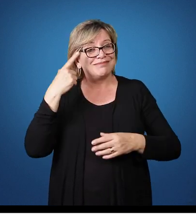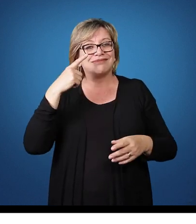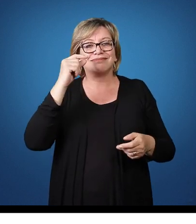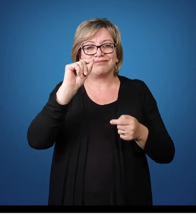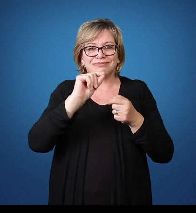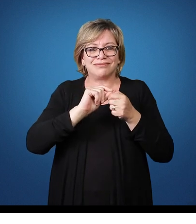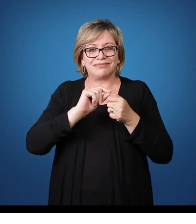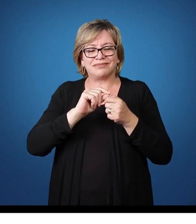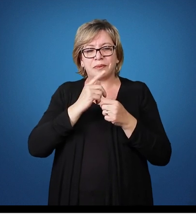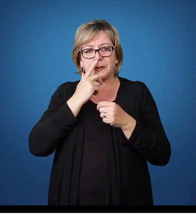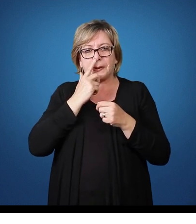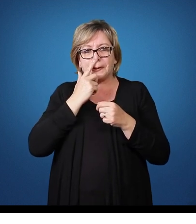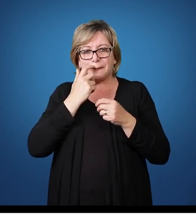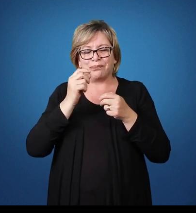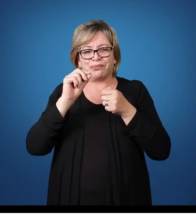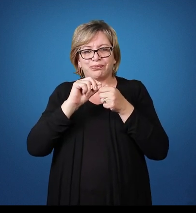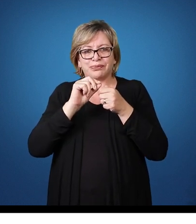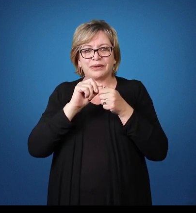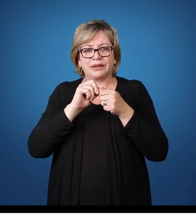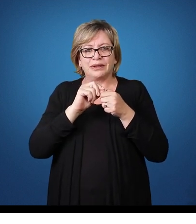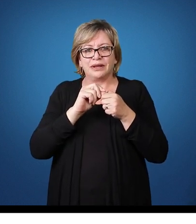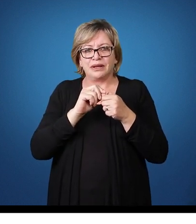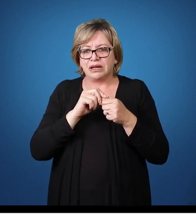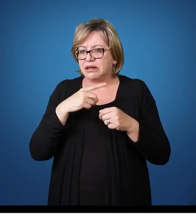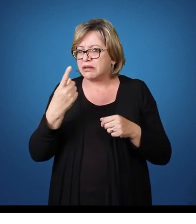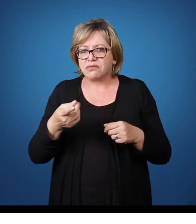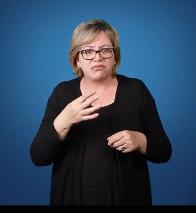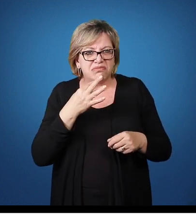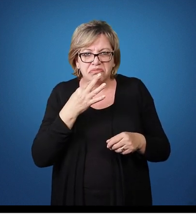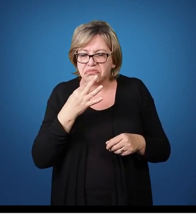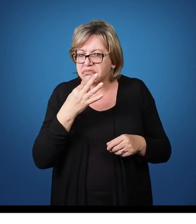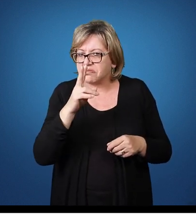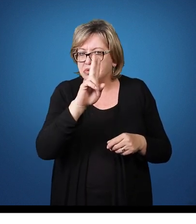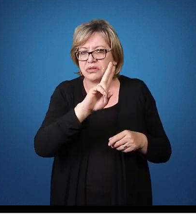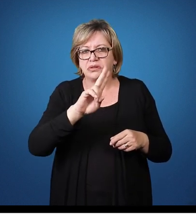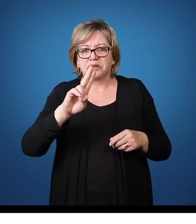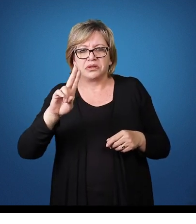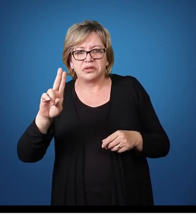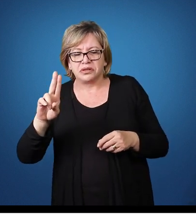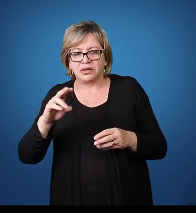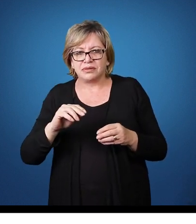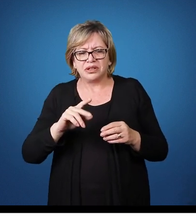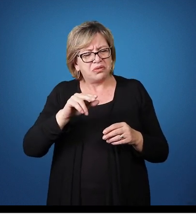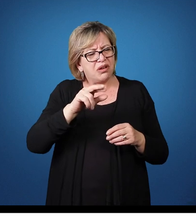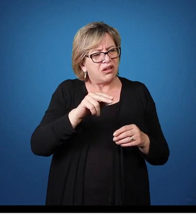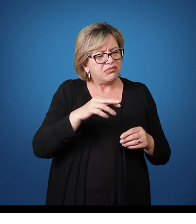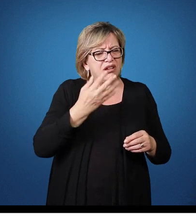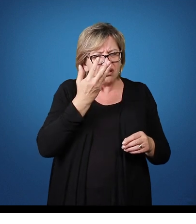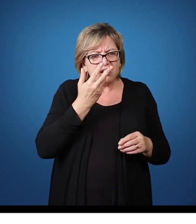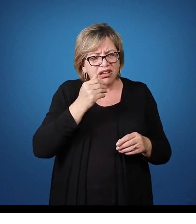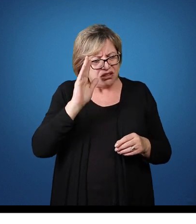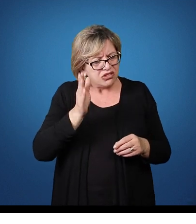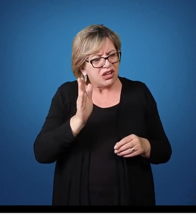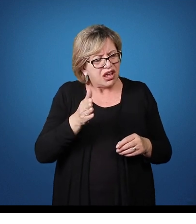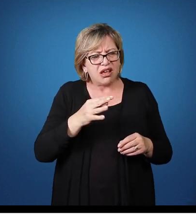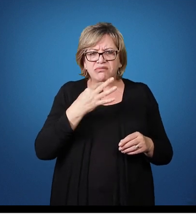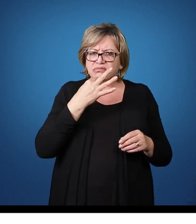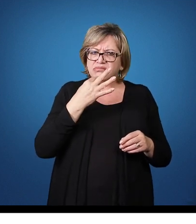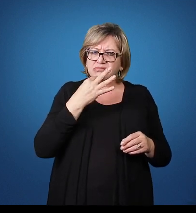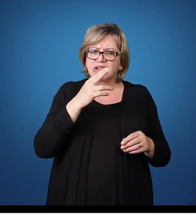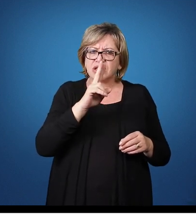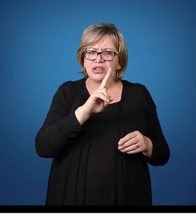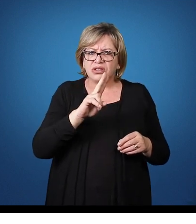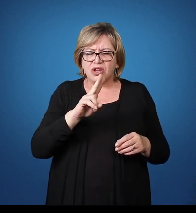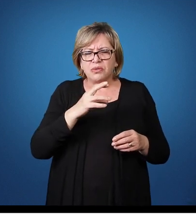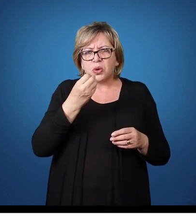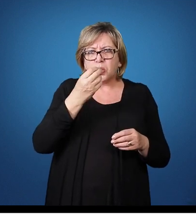consegue fazer isso Então nós fizemos Ele não reconhecia o nome Igual as crianças já vêm Muitas vezes reconhecendo